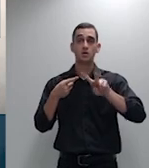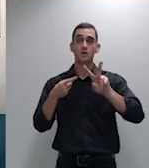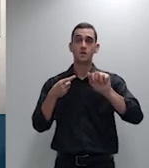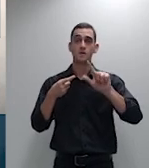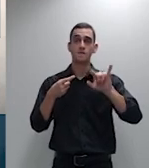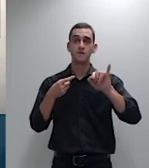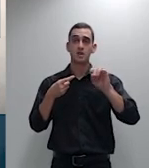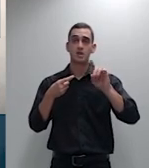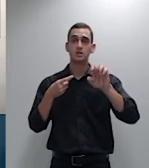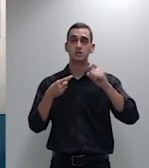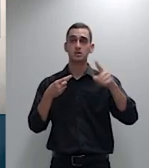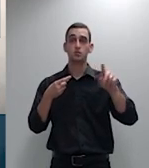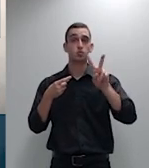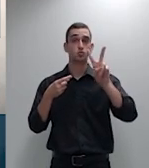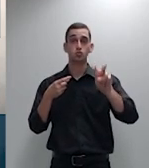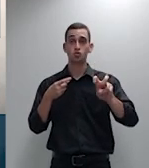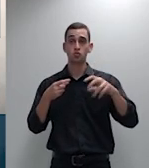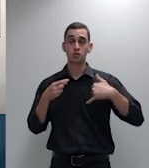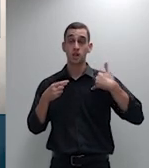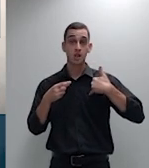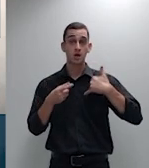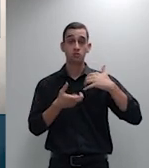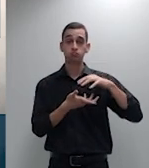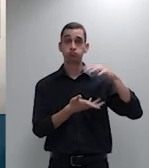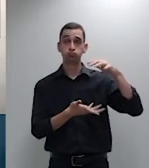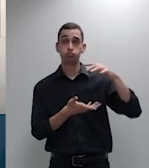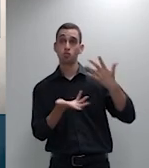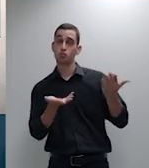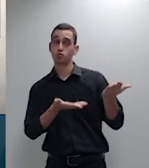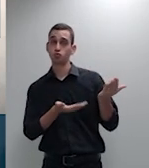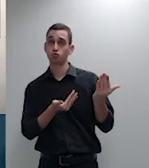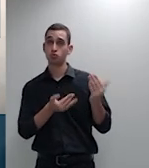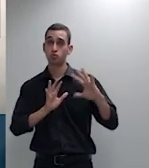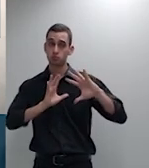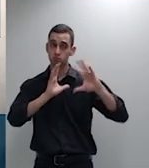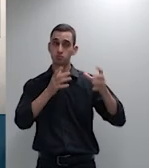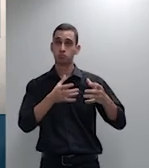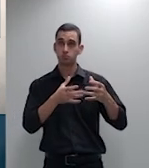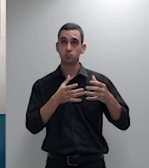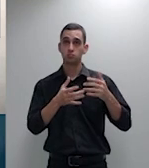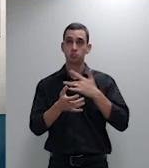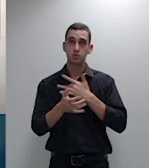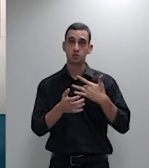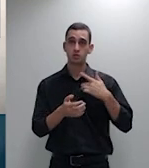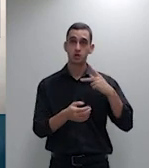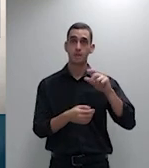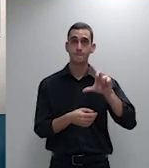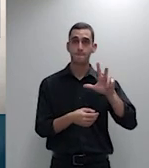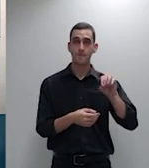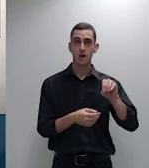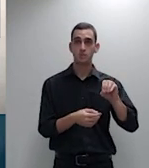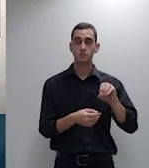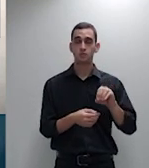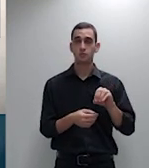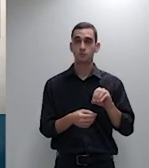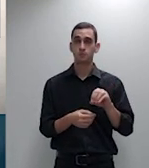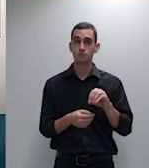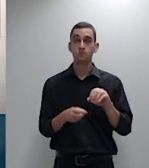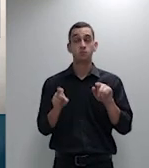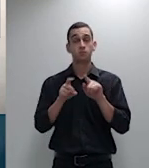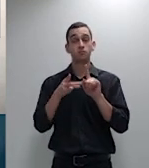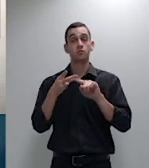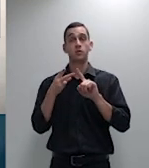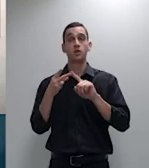em plano de saúde coletivo a segunda relativa ao ônus da prova da base atuarial do